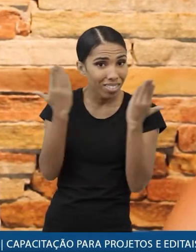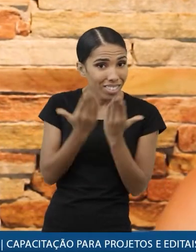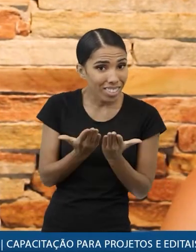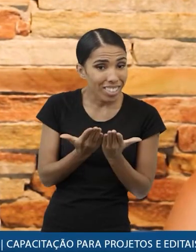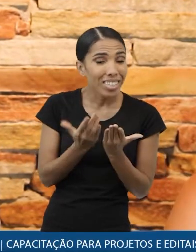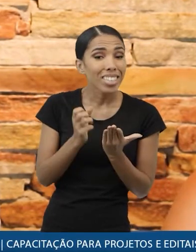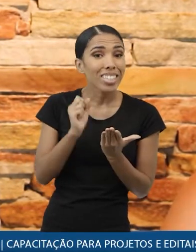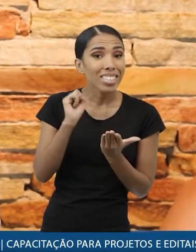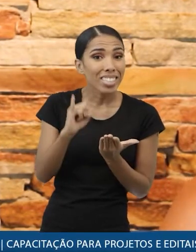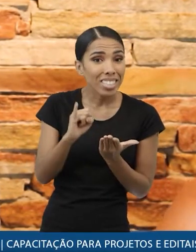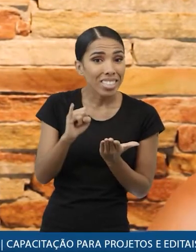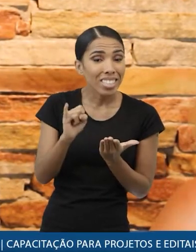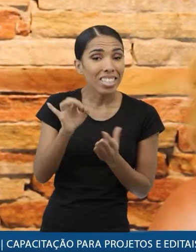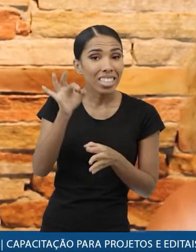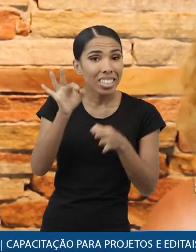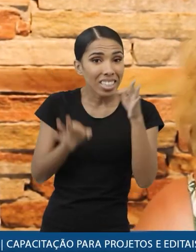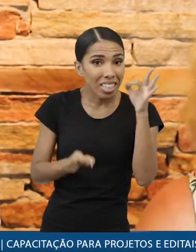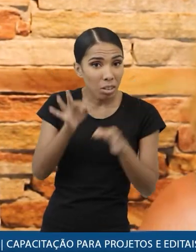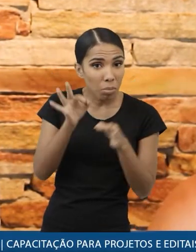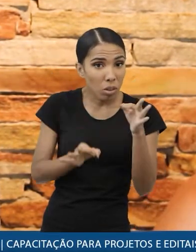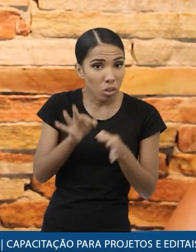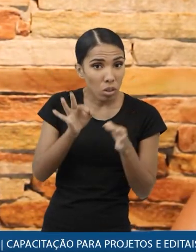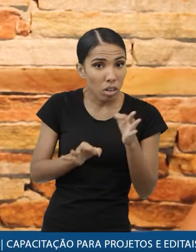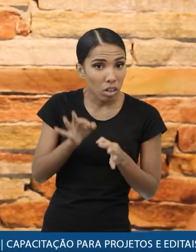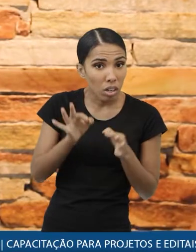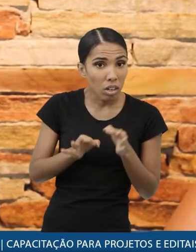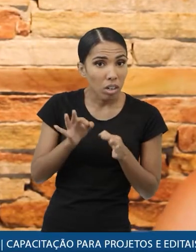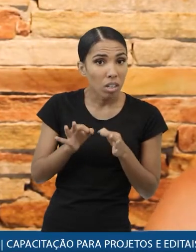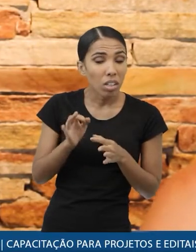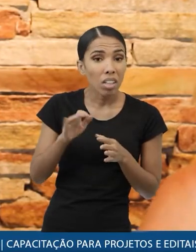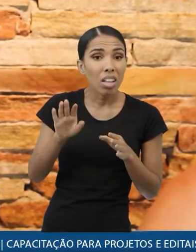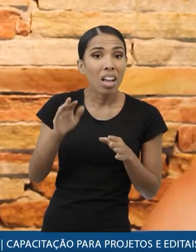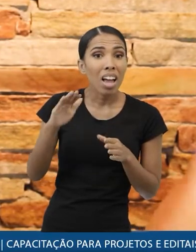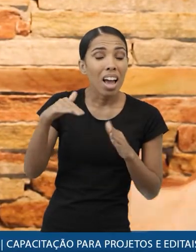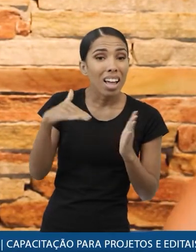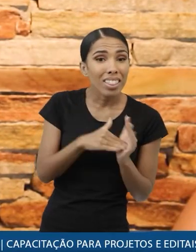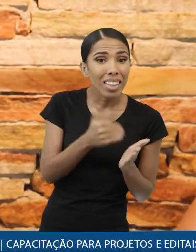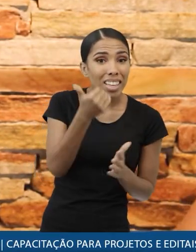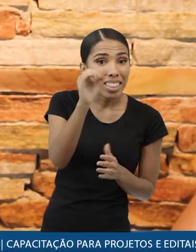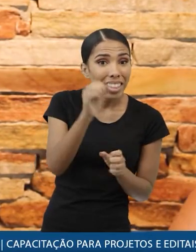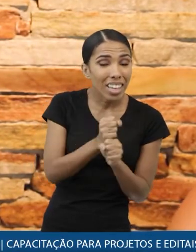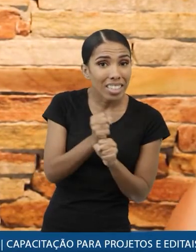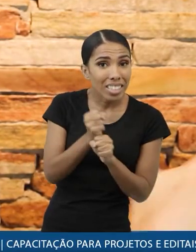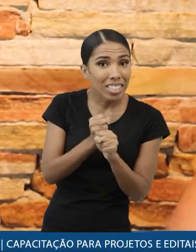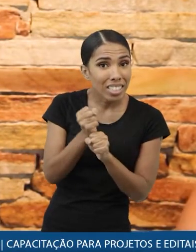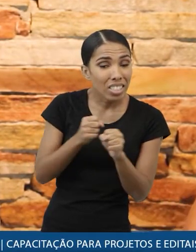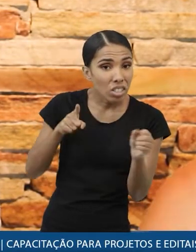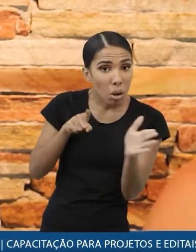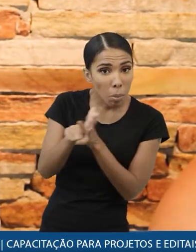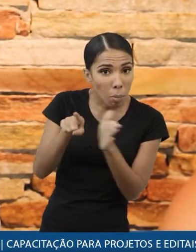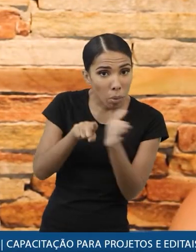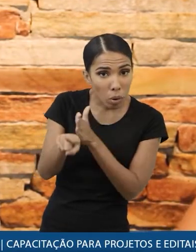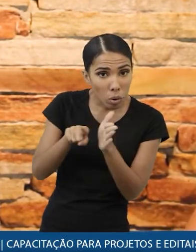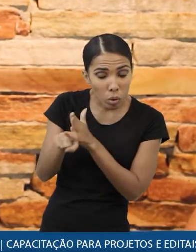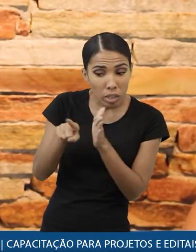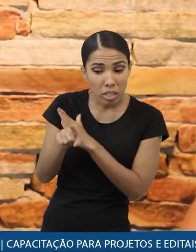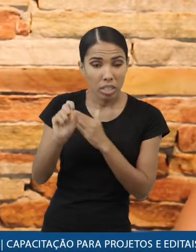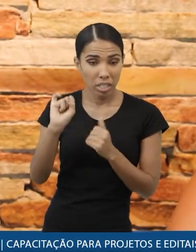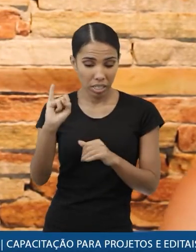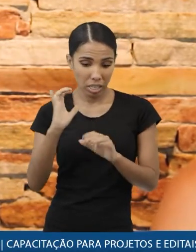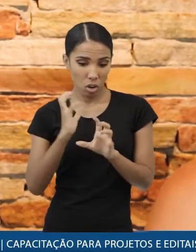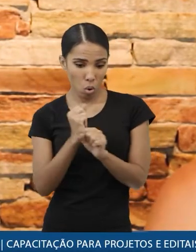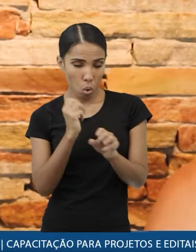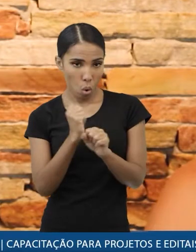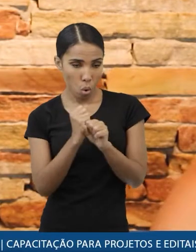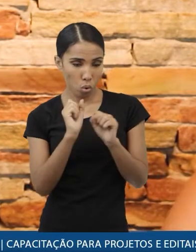contas se elas forem auditadas pelo tribunal de contas elas podem ficar abertas em até 10 anos para te questionarem sobre uma vez você apresentou a